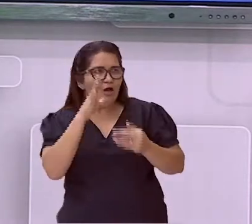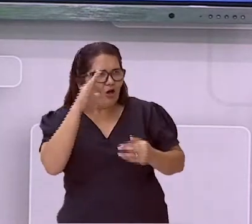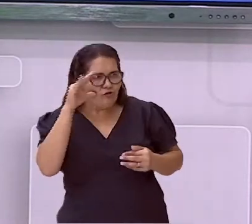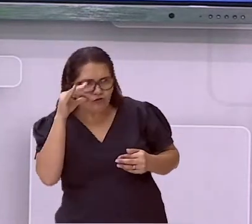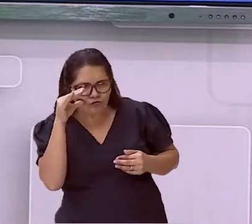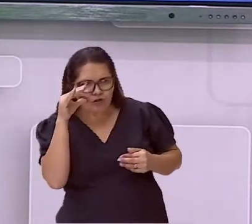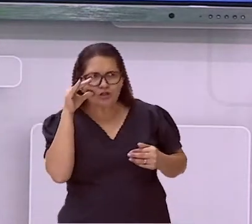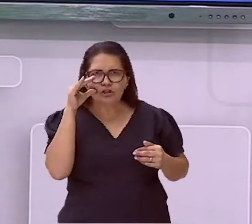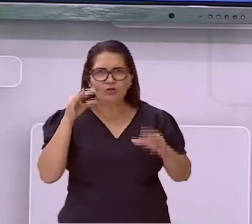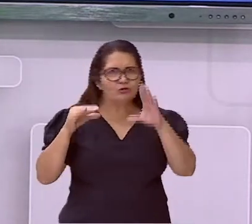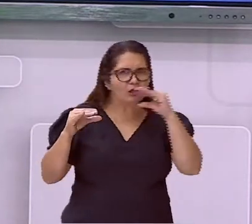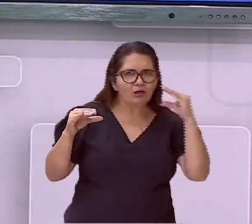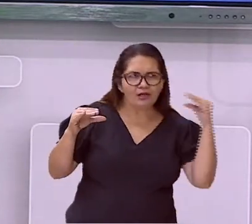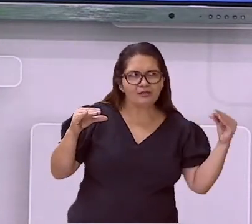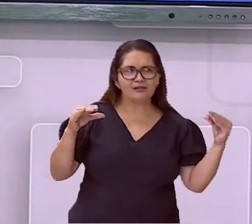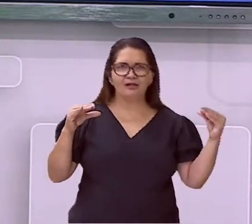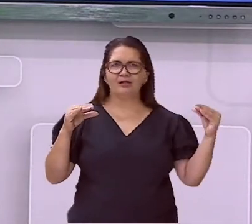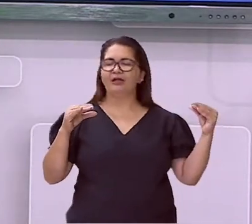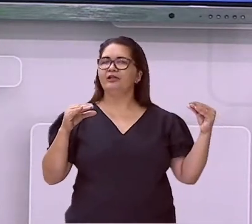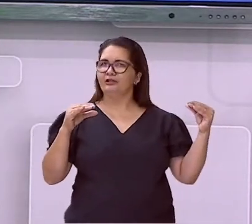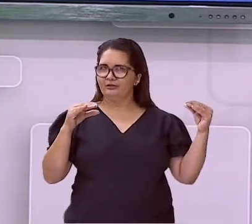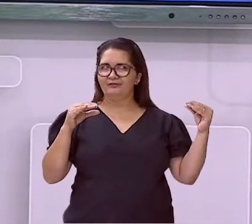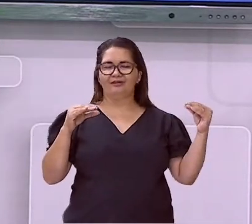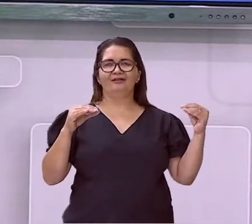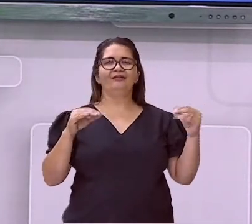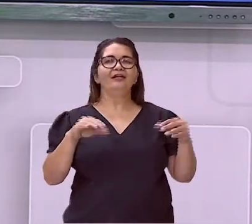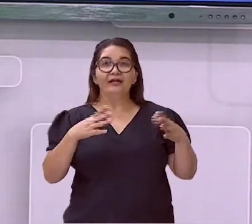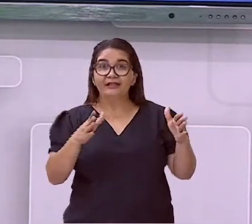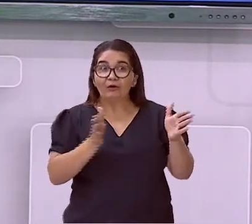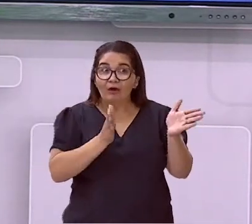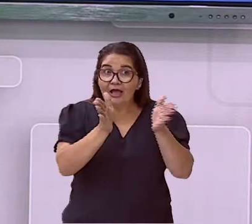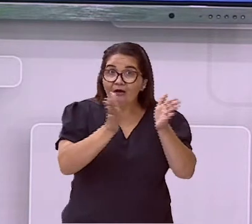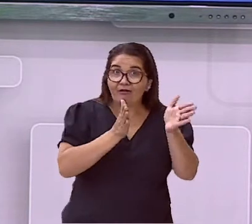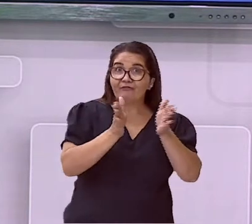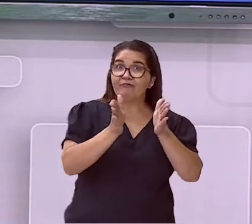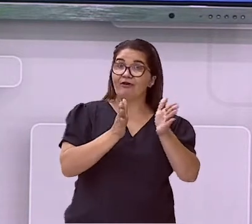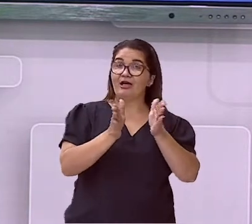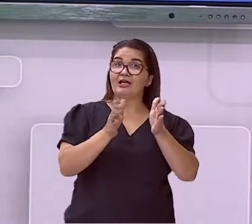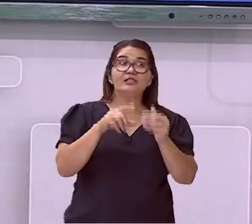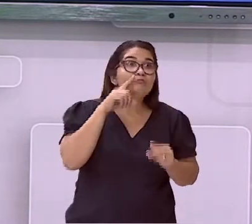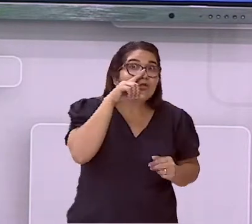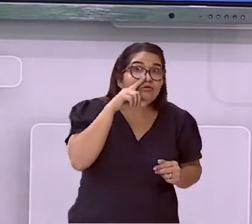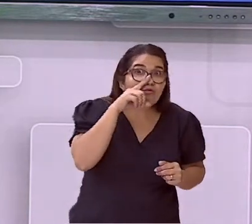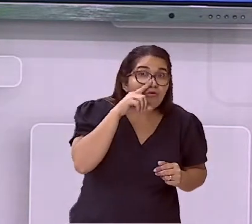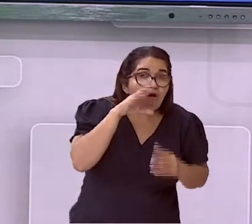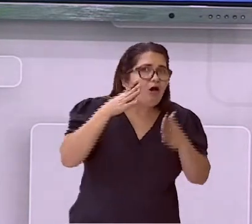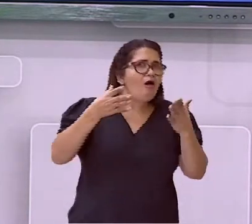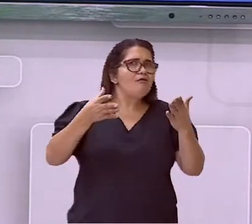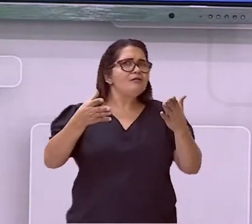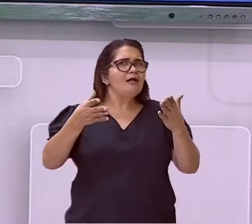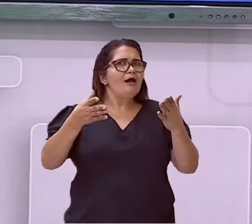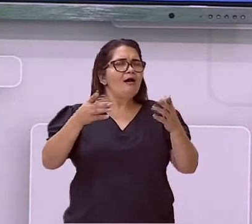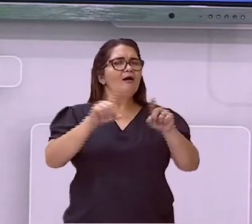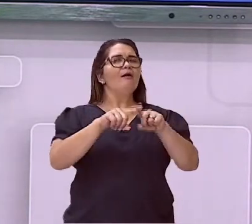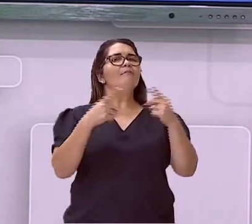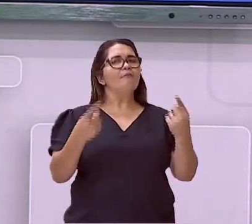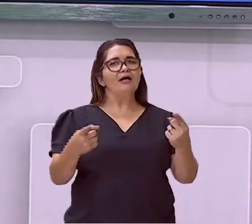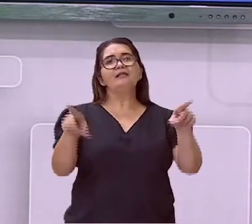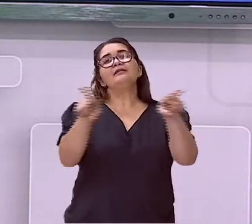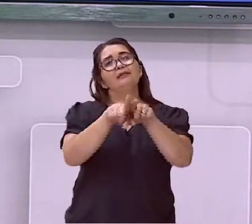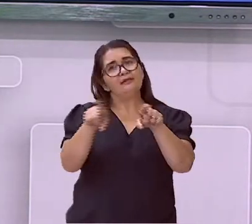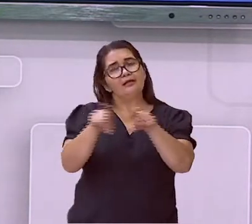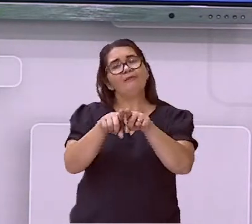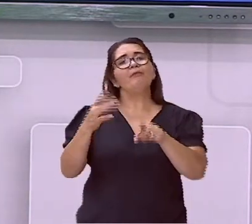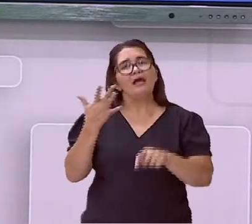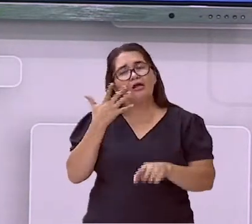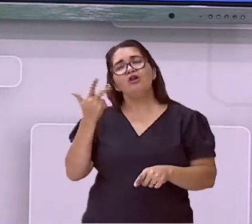É uma fase repleta de dúvidas. Aparece qualquer coisa. Nossa, você não é mais criança para esse tipo de atitude,